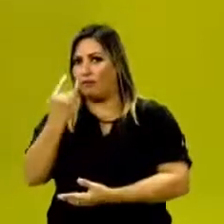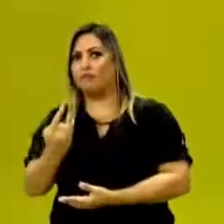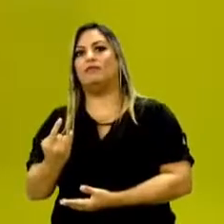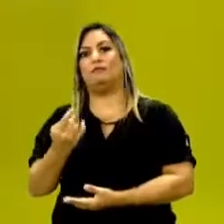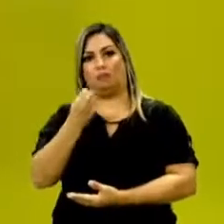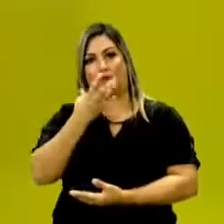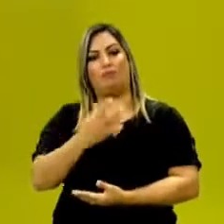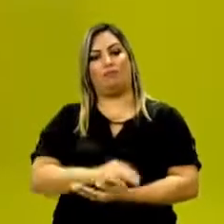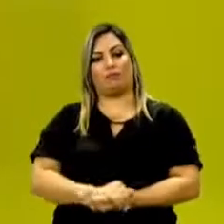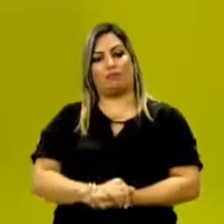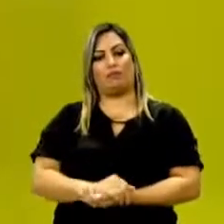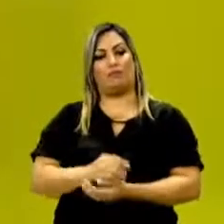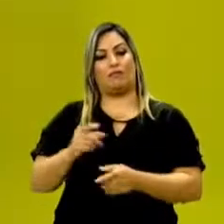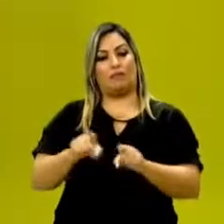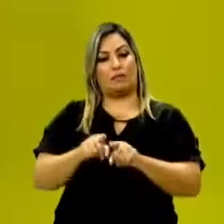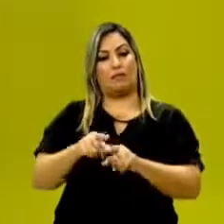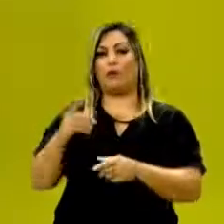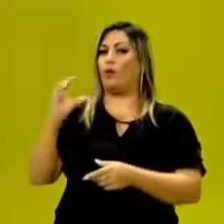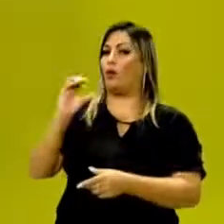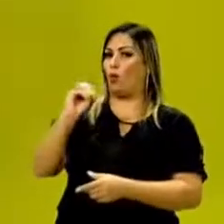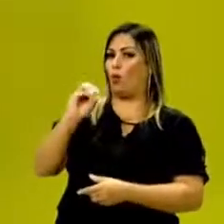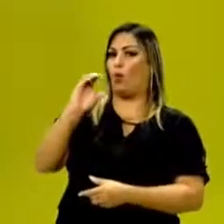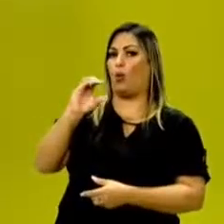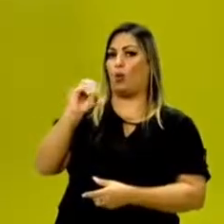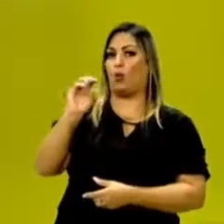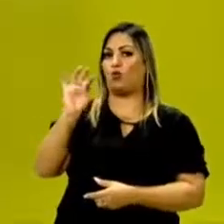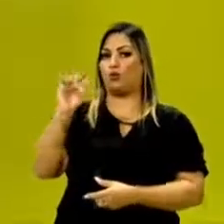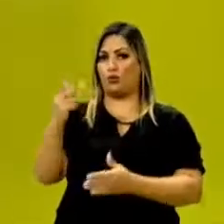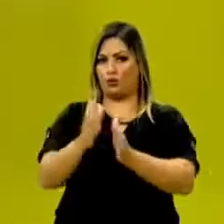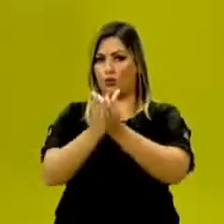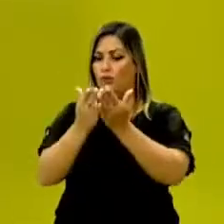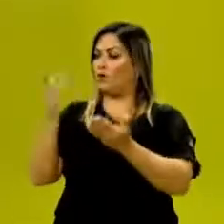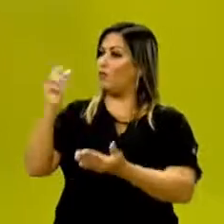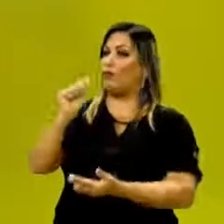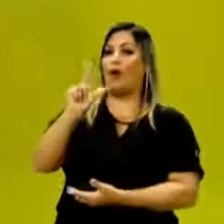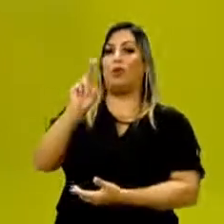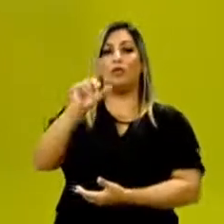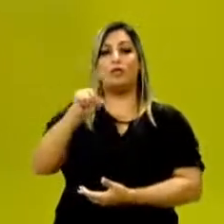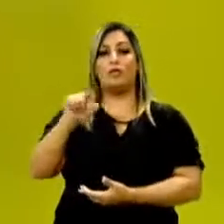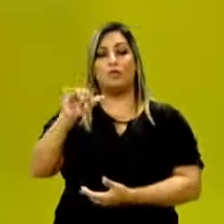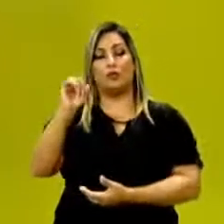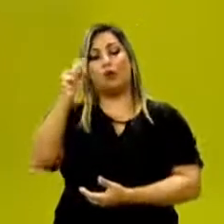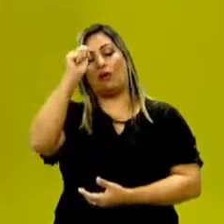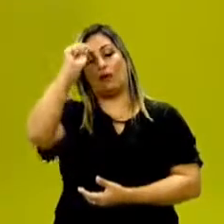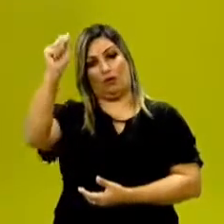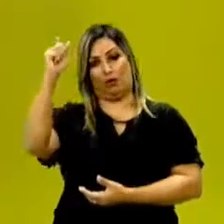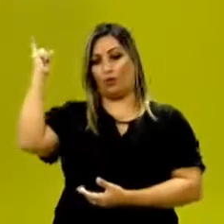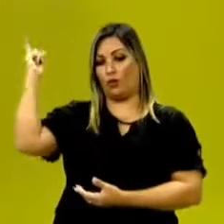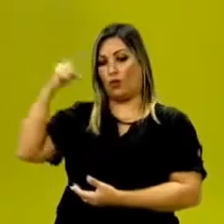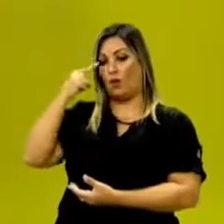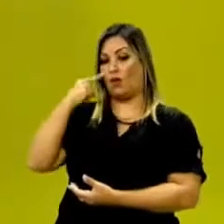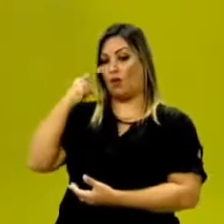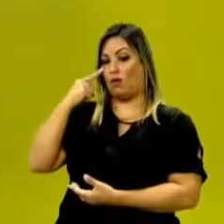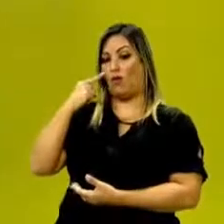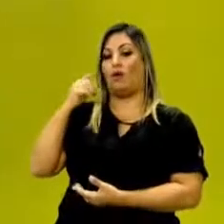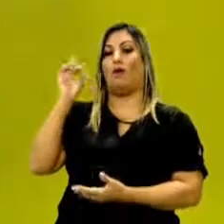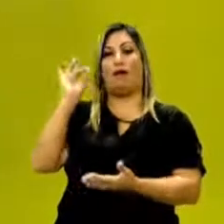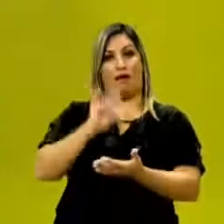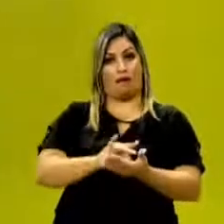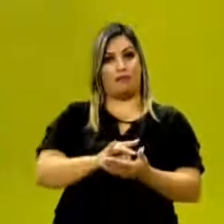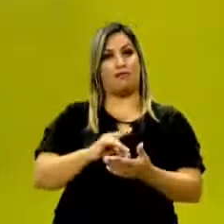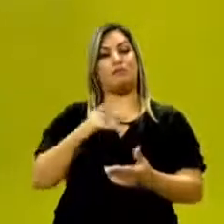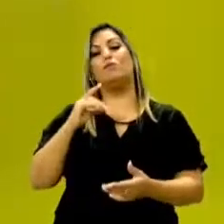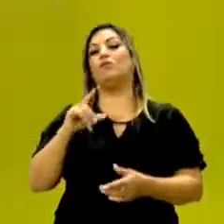diante. Também poderíamos falar sobre o Cortiço, do Aloysio de Azevedo, uma obra do realismo. Ou